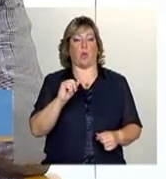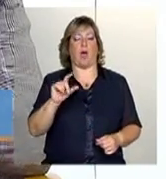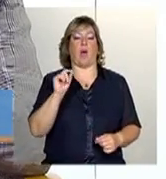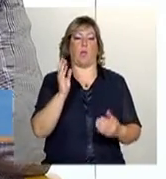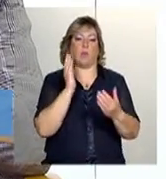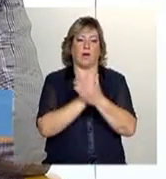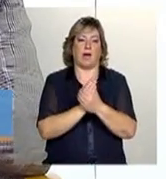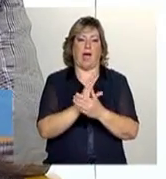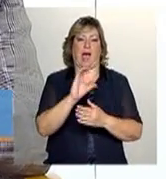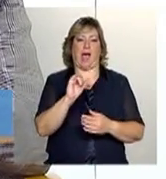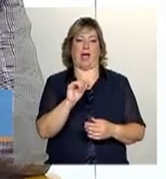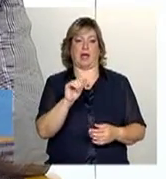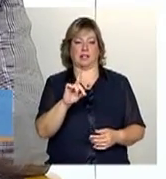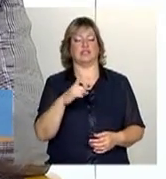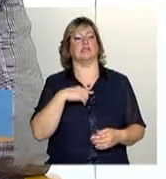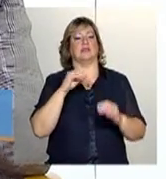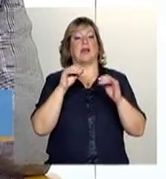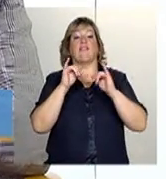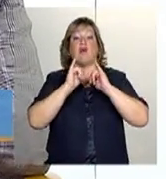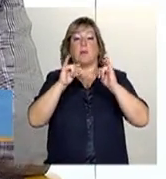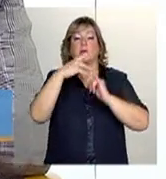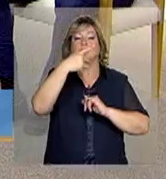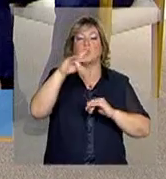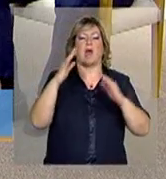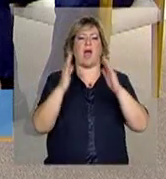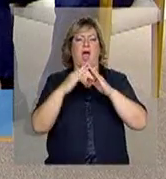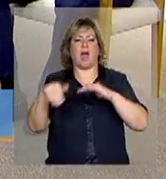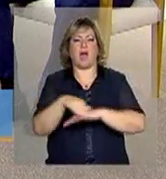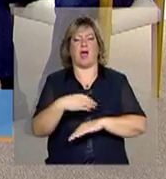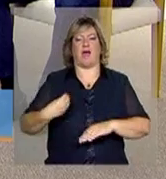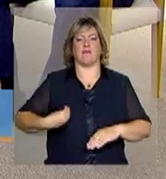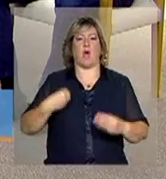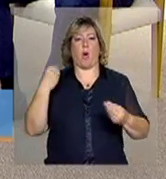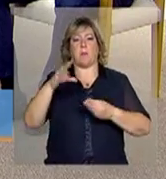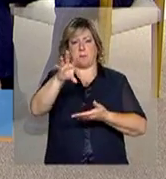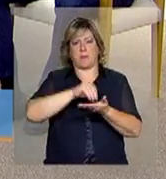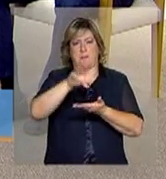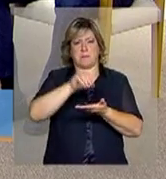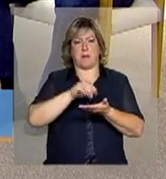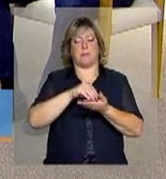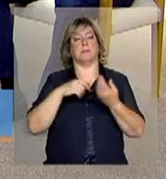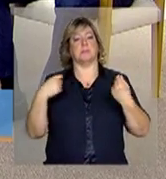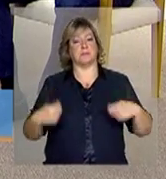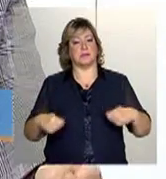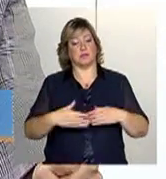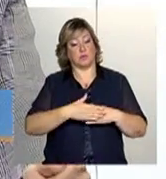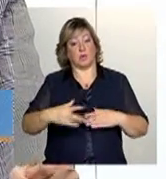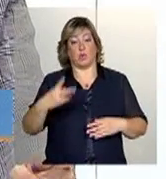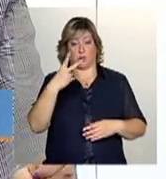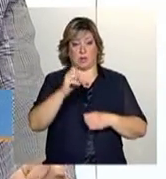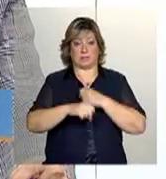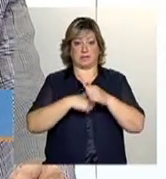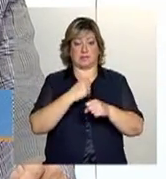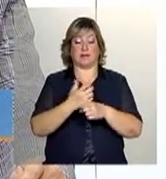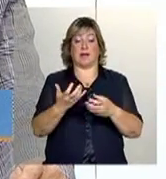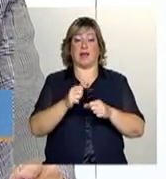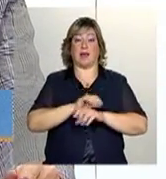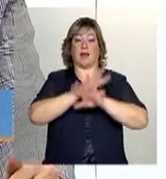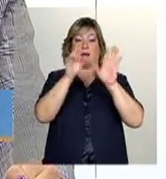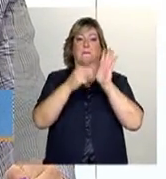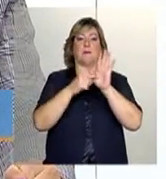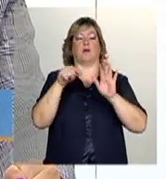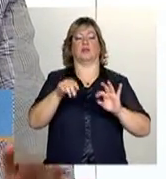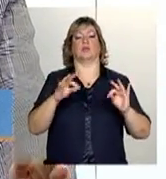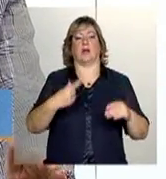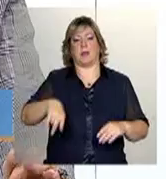anos as pessoas têm que atualizar os seus dados cadastrais no cadastro único. Então, nos próximos dois anos, a gente quer ver se consegue dar efetivamente visibilidade para esse todo, para